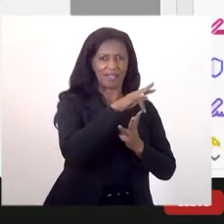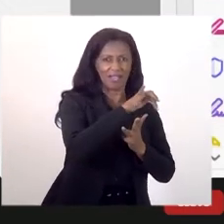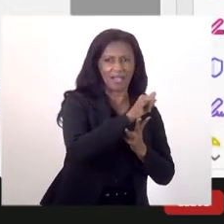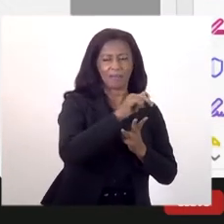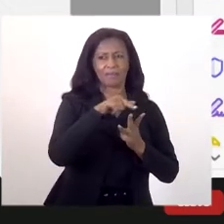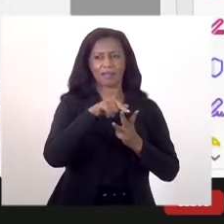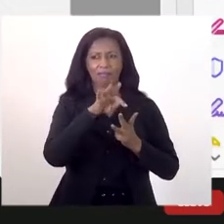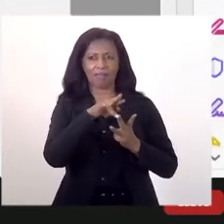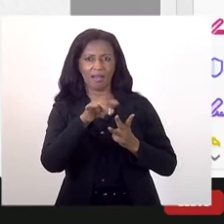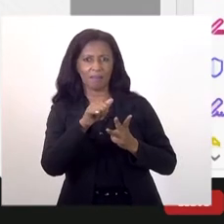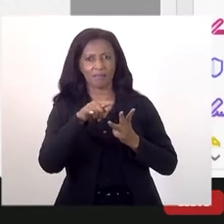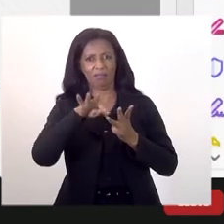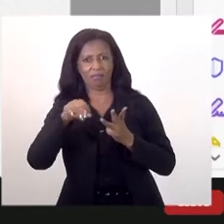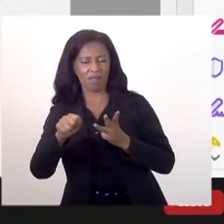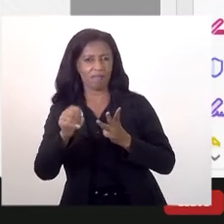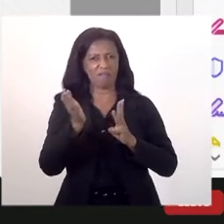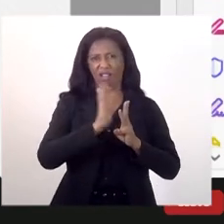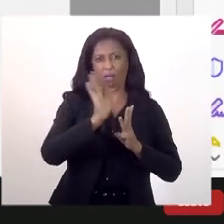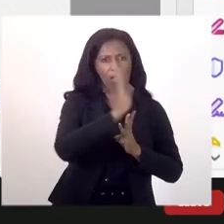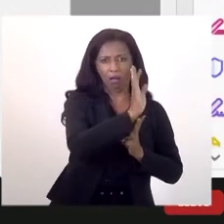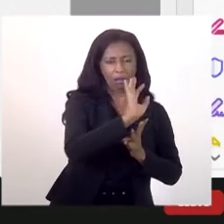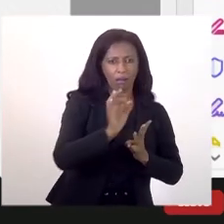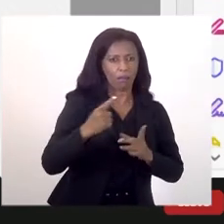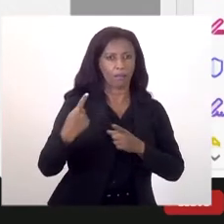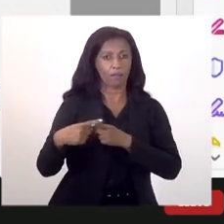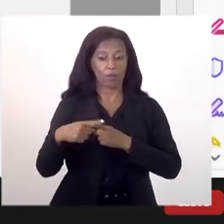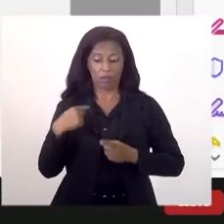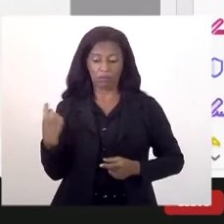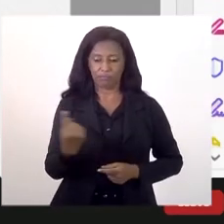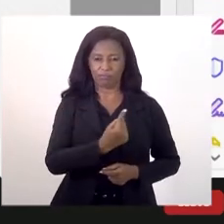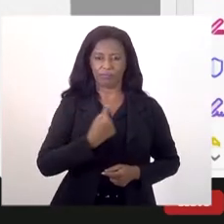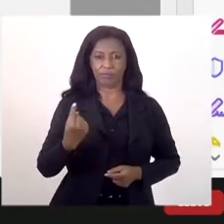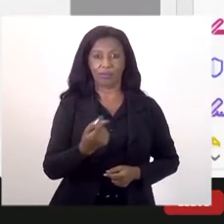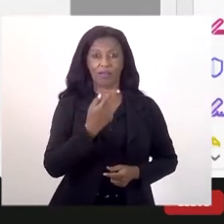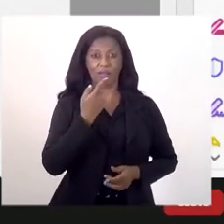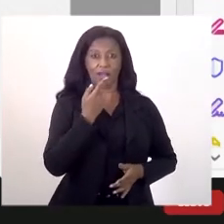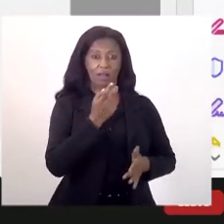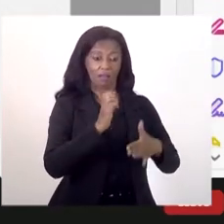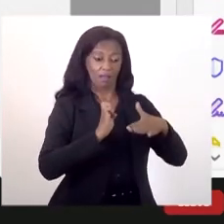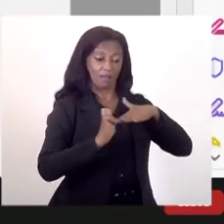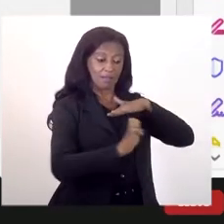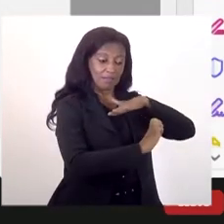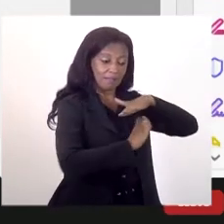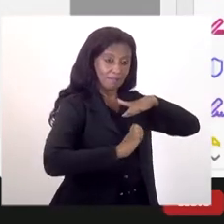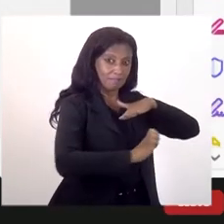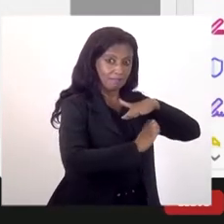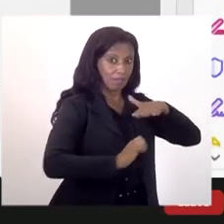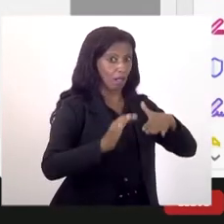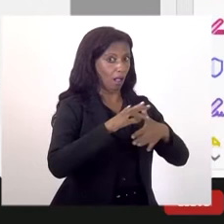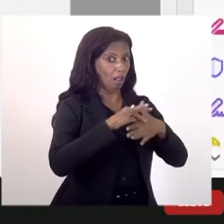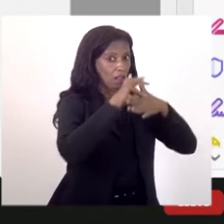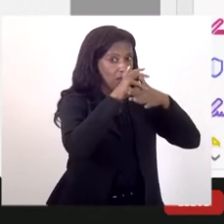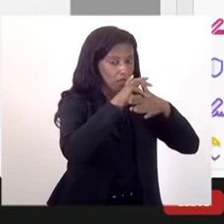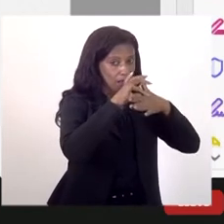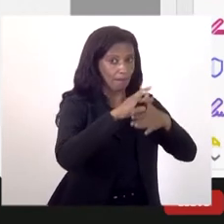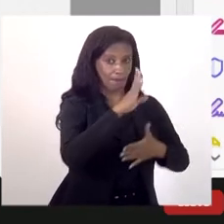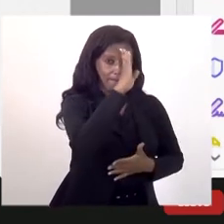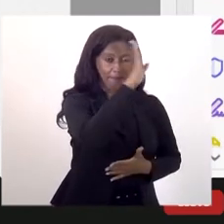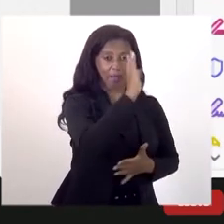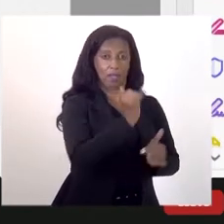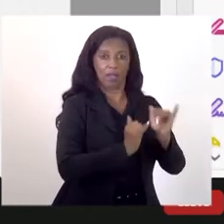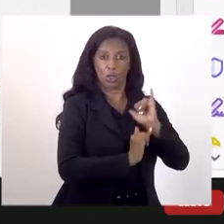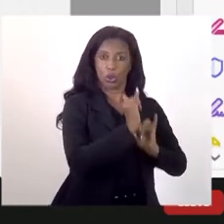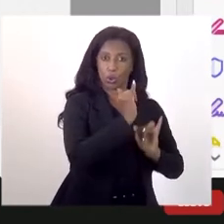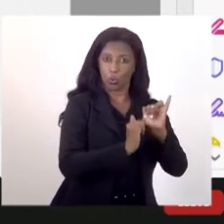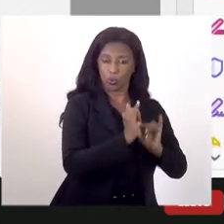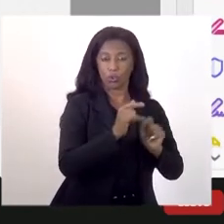e não é nem tríplice, são mais, porque nós estamos falando das empresas demandantes, que são as indústrias, e estamos